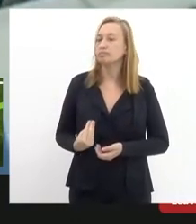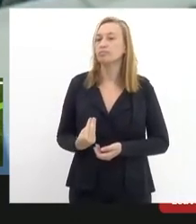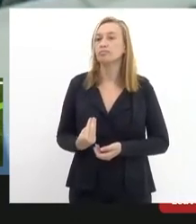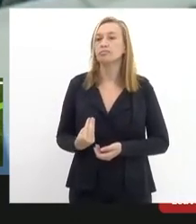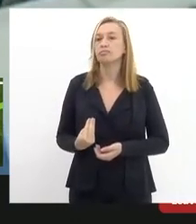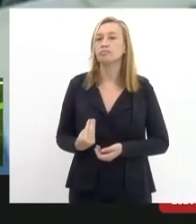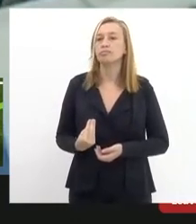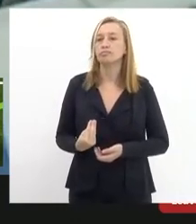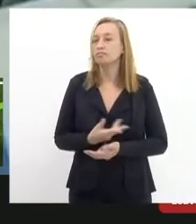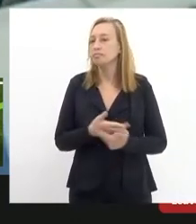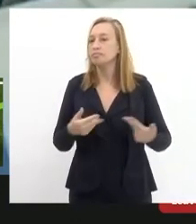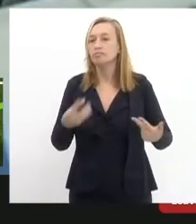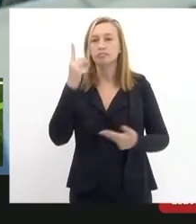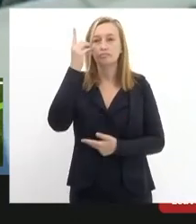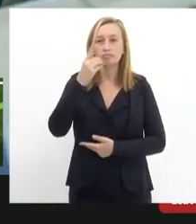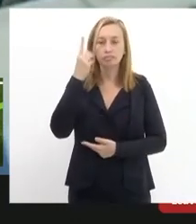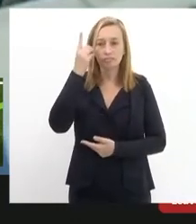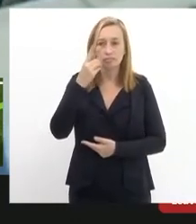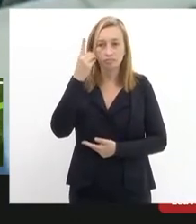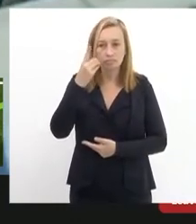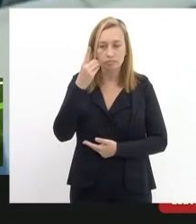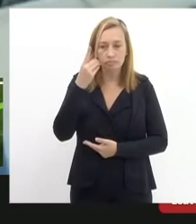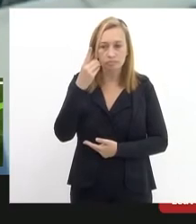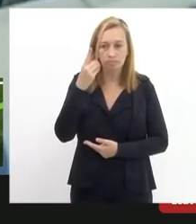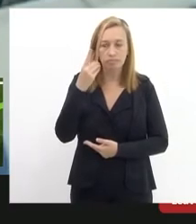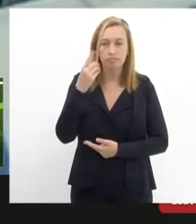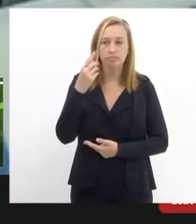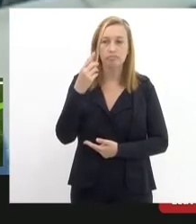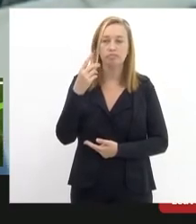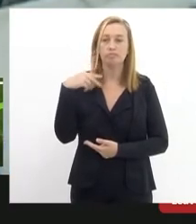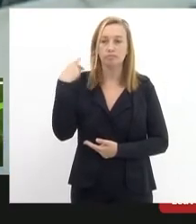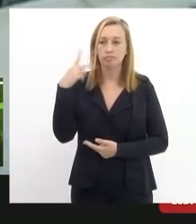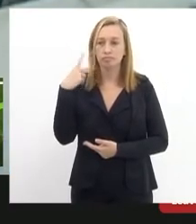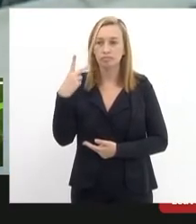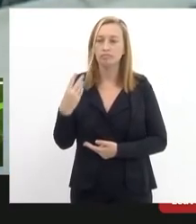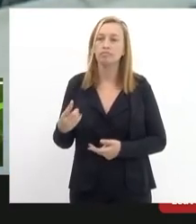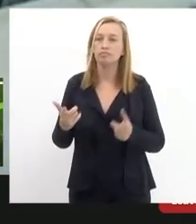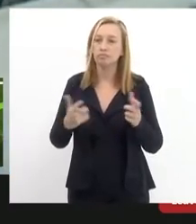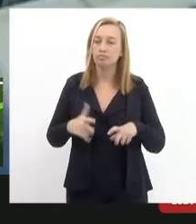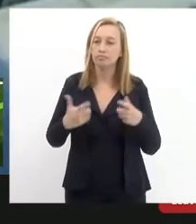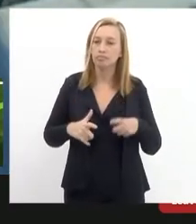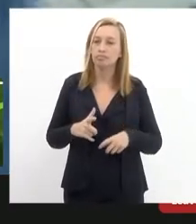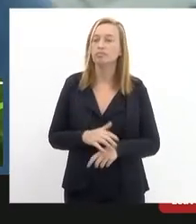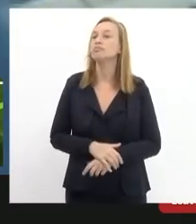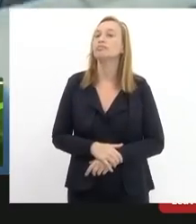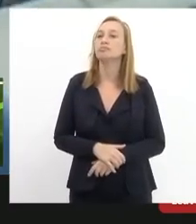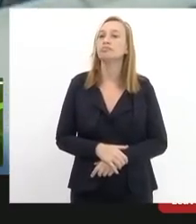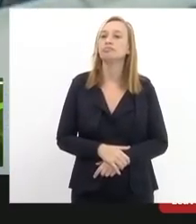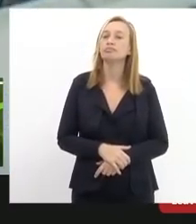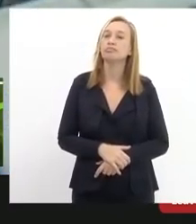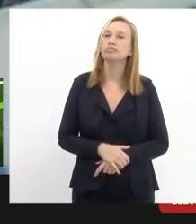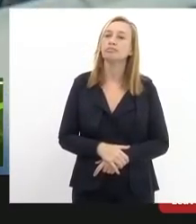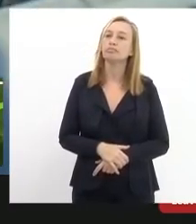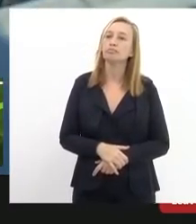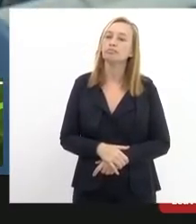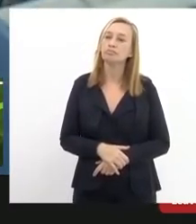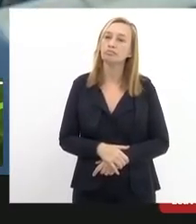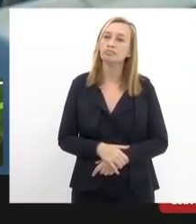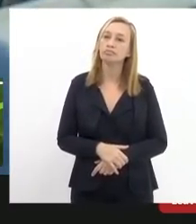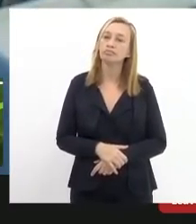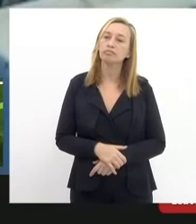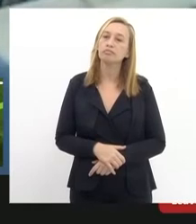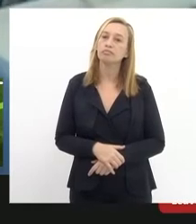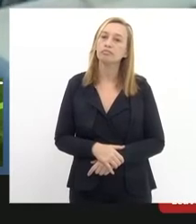de vários deputados de berg de berg e chico alencar e remon vereadores jandira deputada